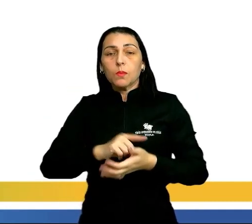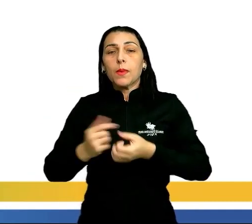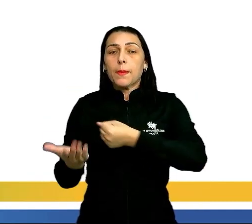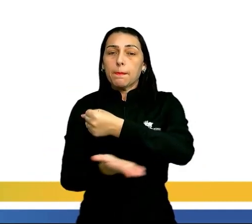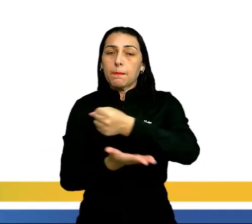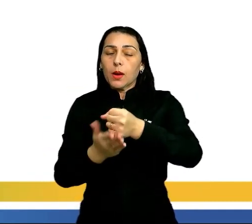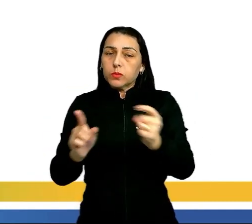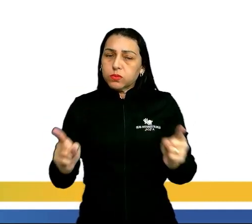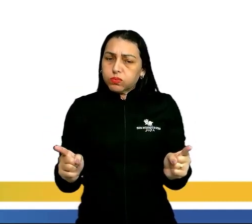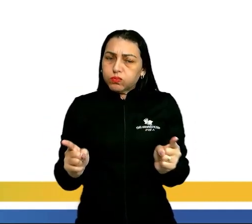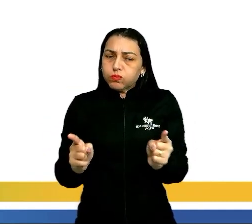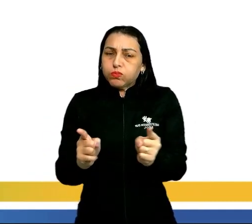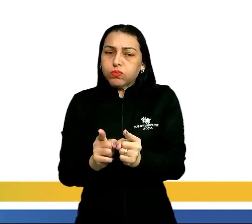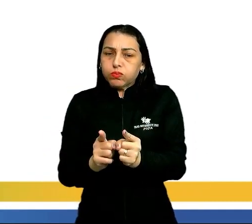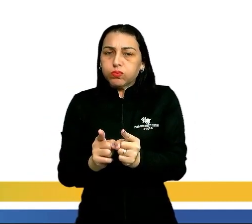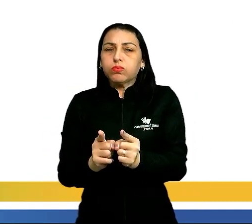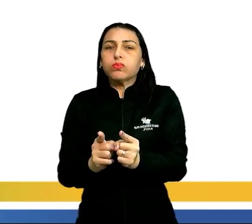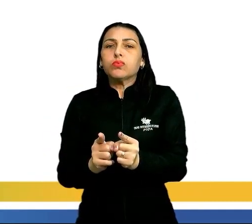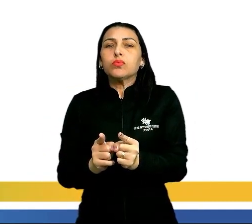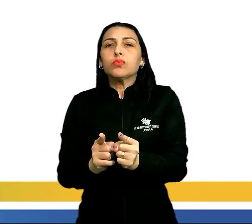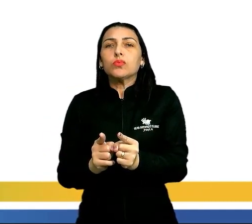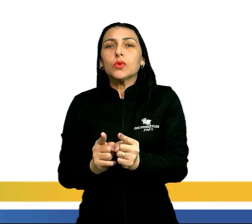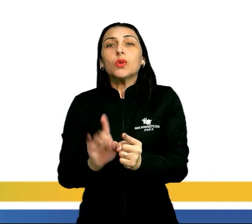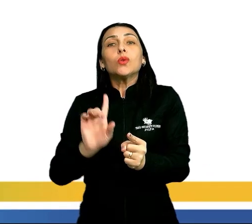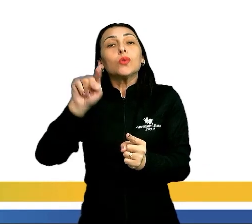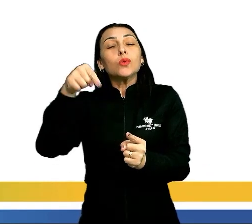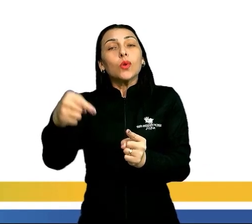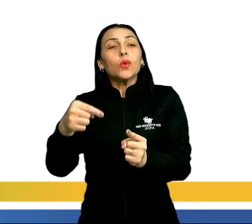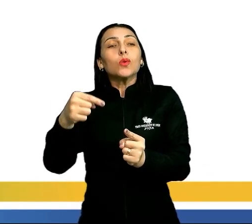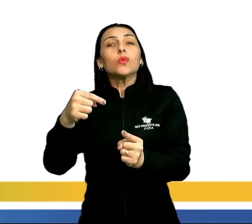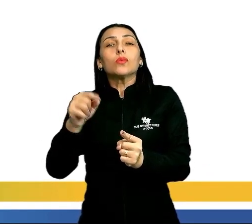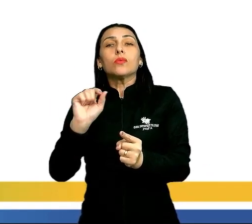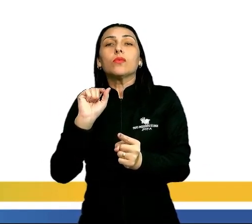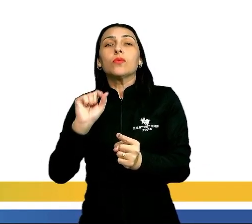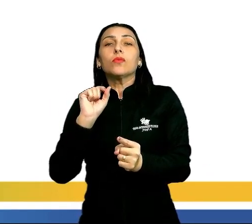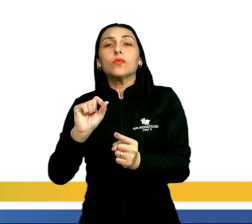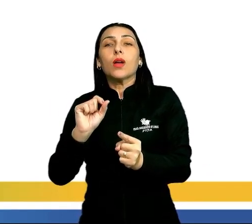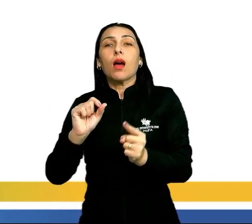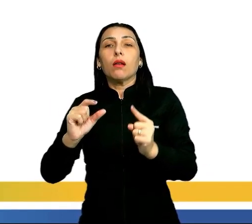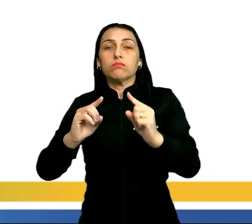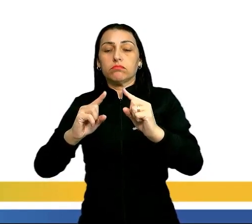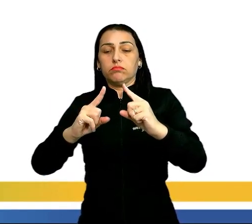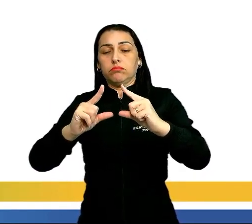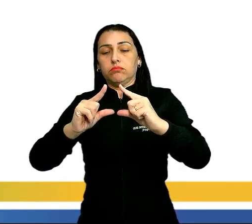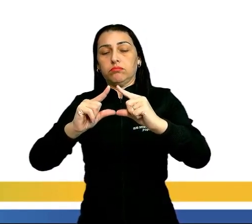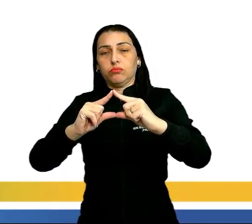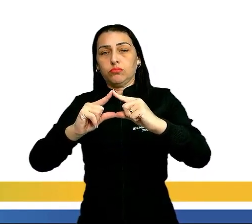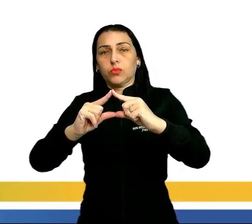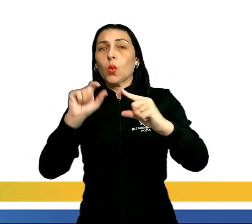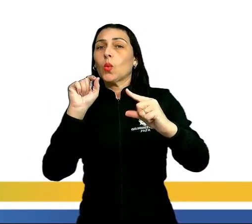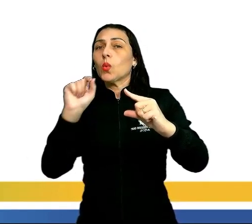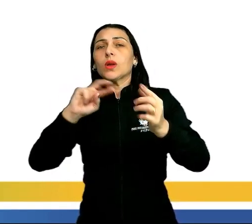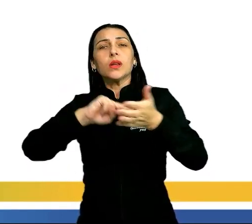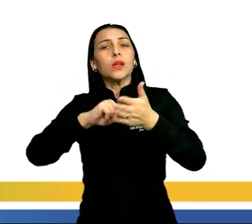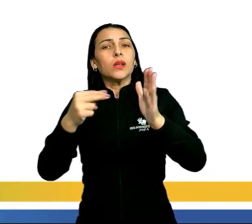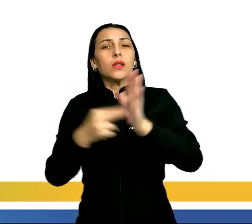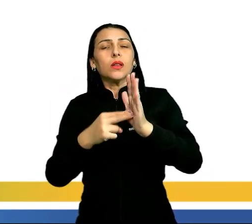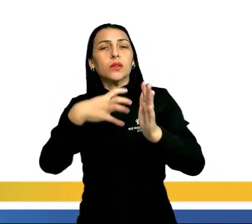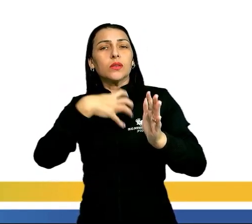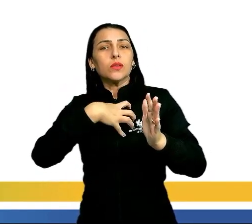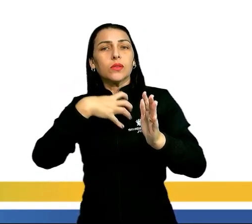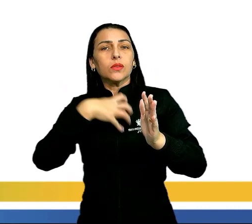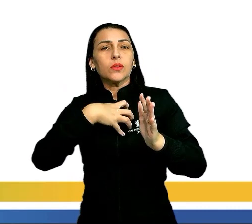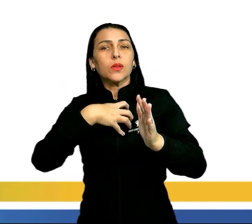uma base um pouco mais estreita. E o restante, ele se torna mais triangular. O que que esse formato quer